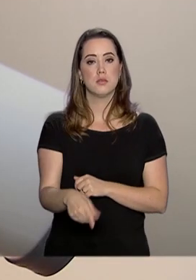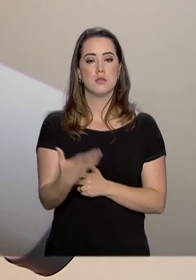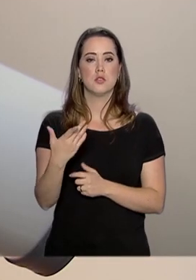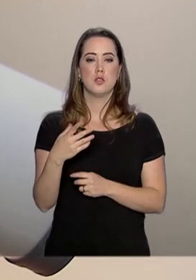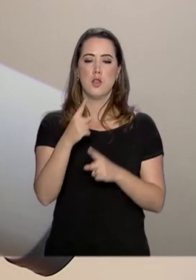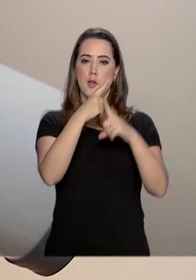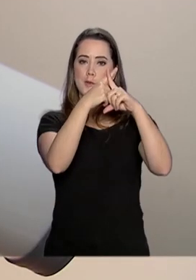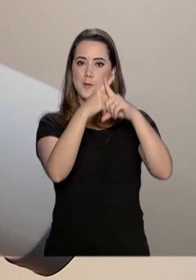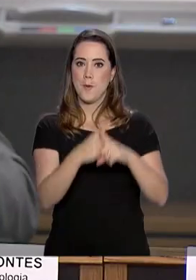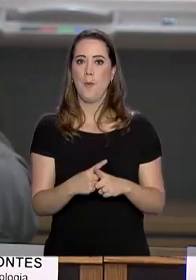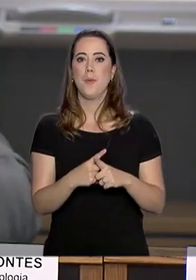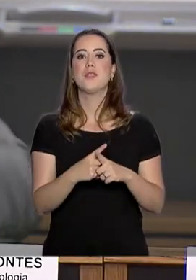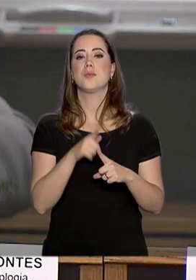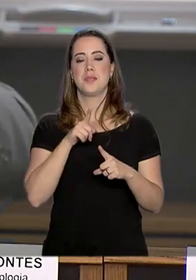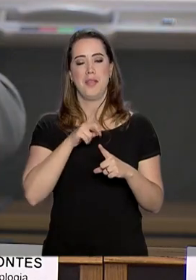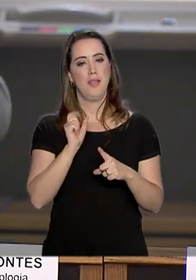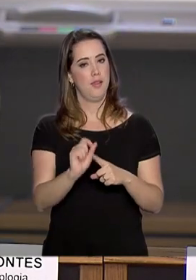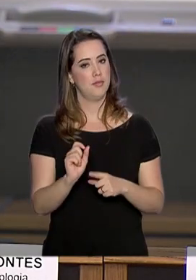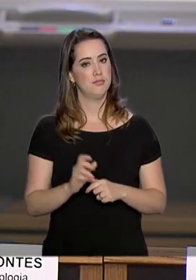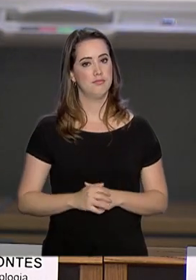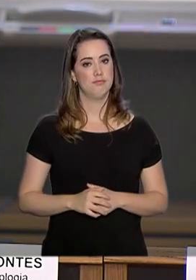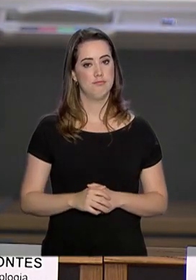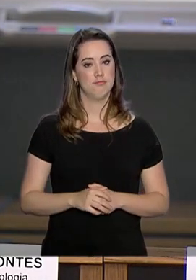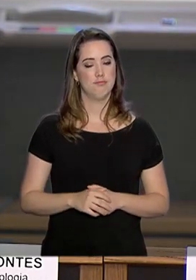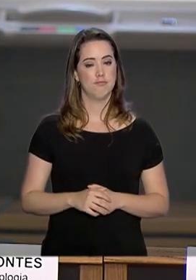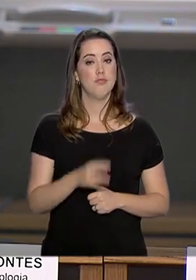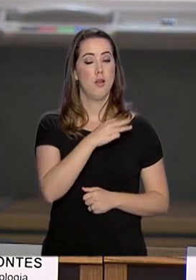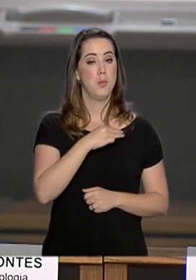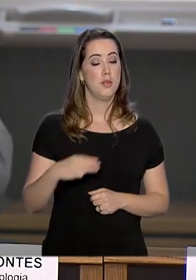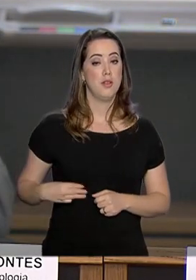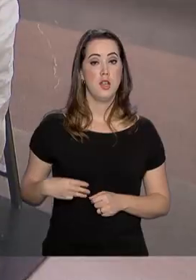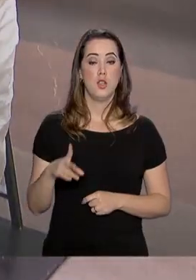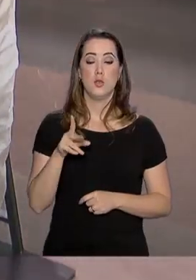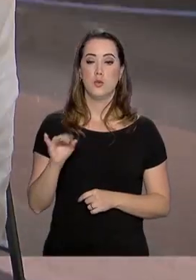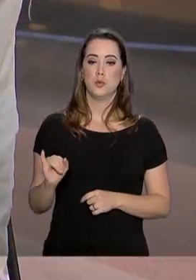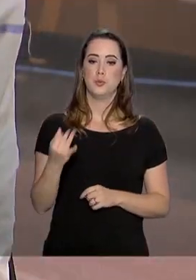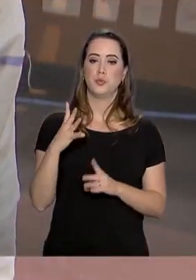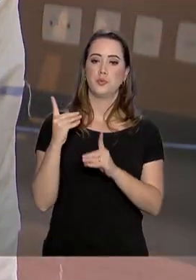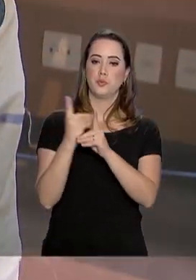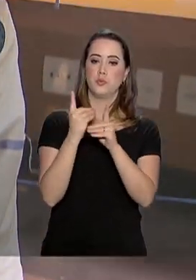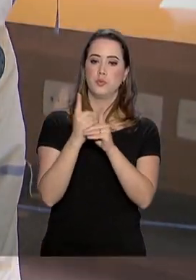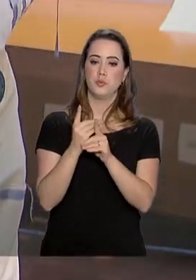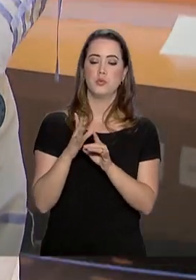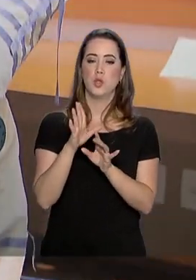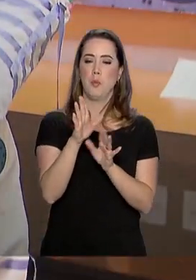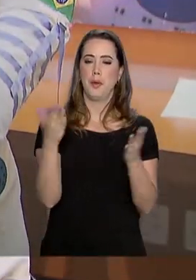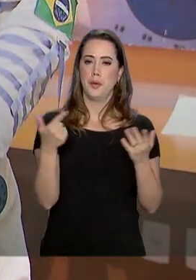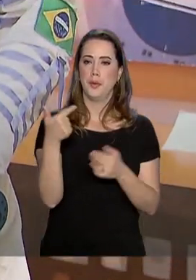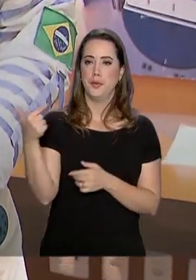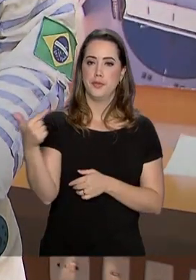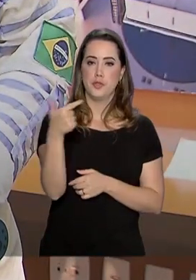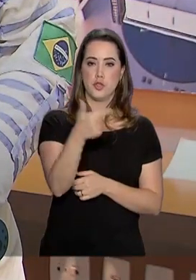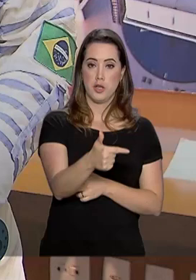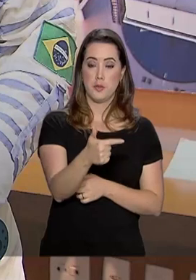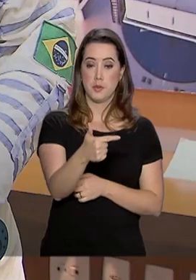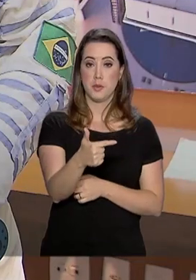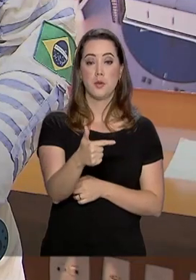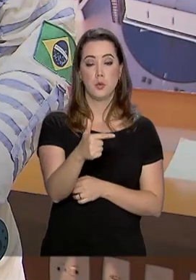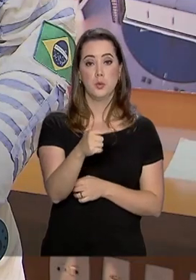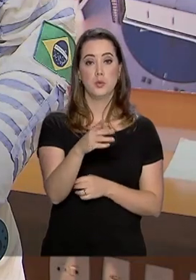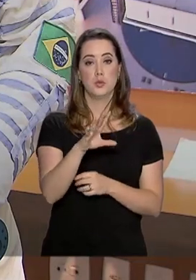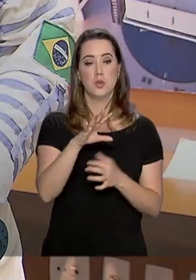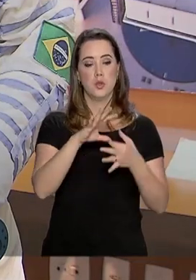as competições na área. O ministro Marcos Pontes aproveitou o encontro para lançar a 22ª Olimpíada